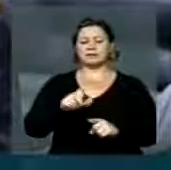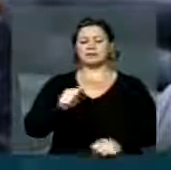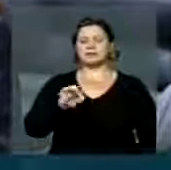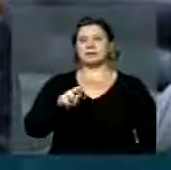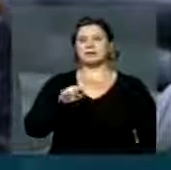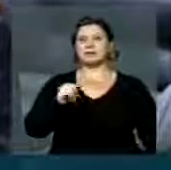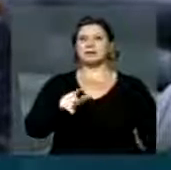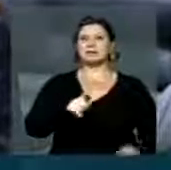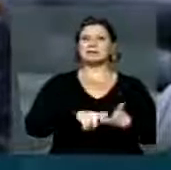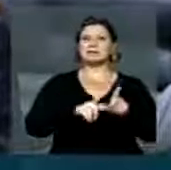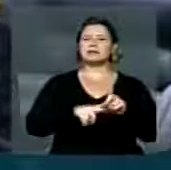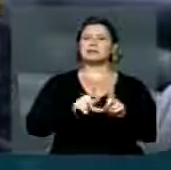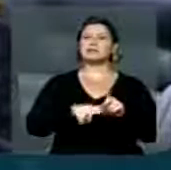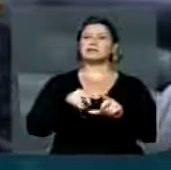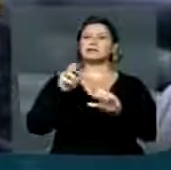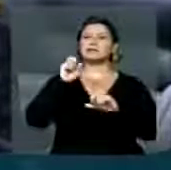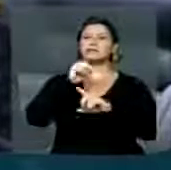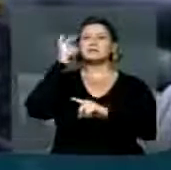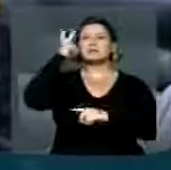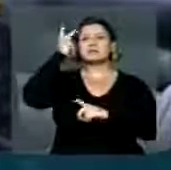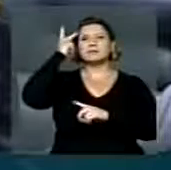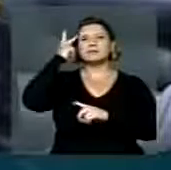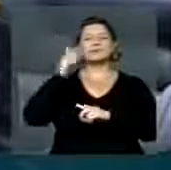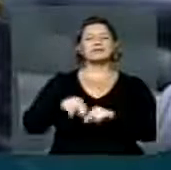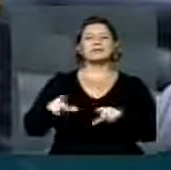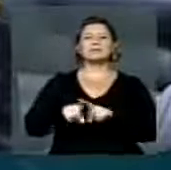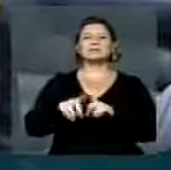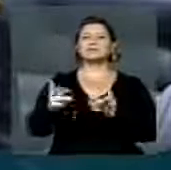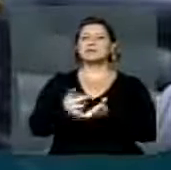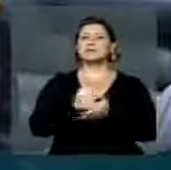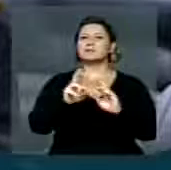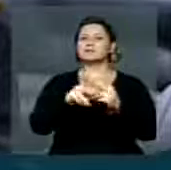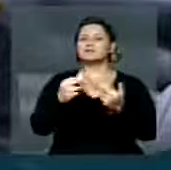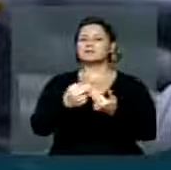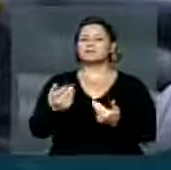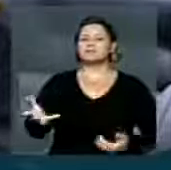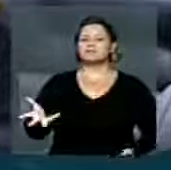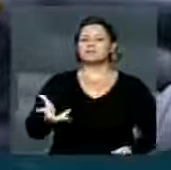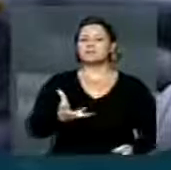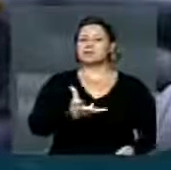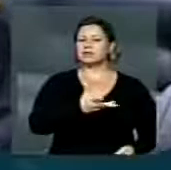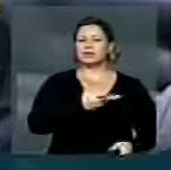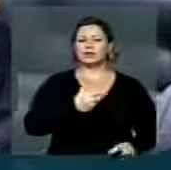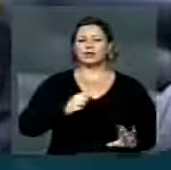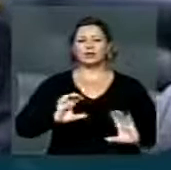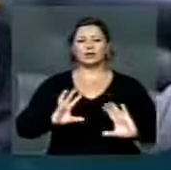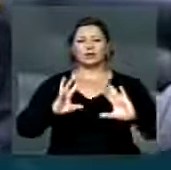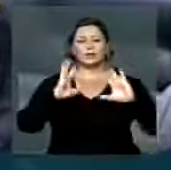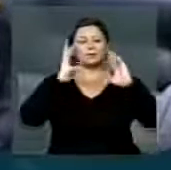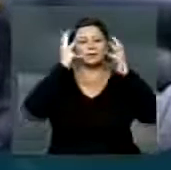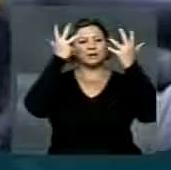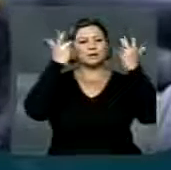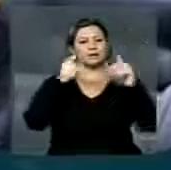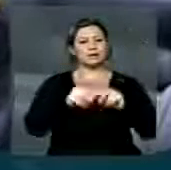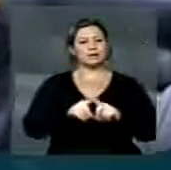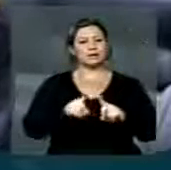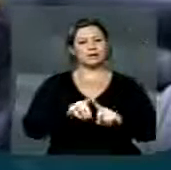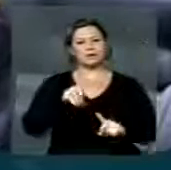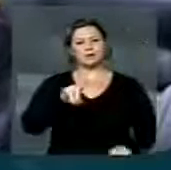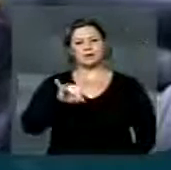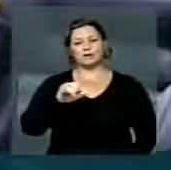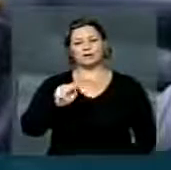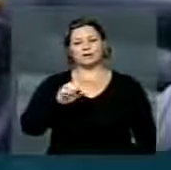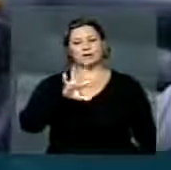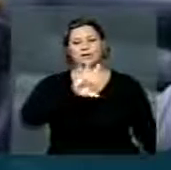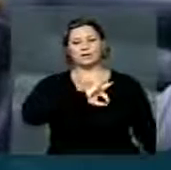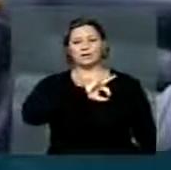promoveu uma belíssima, uma importante sessão solene que comemorou o dia